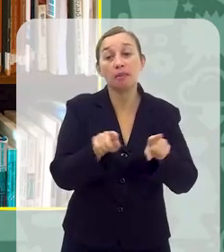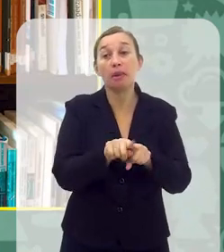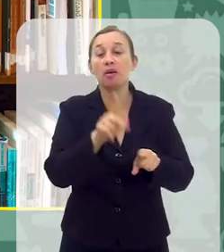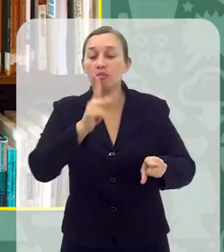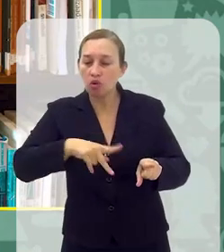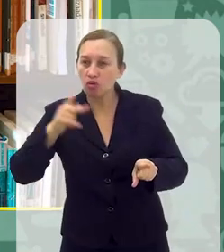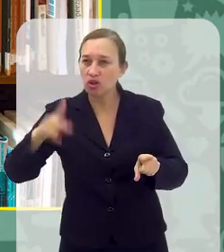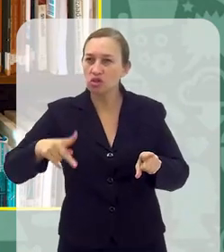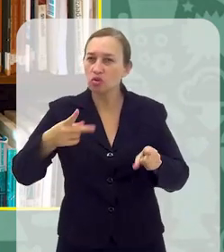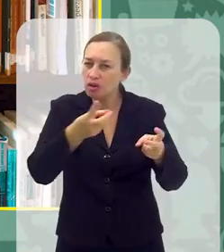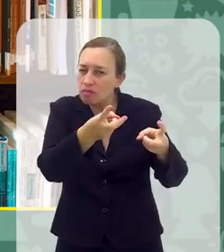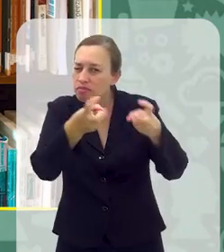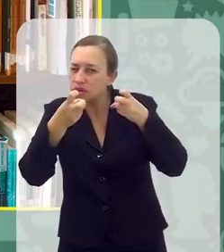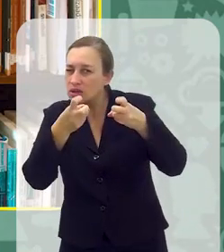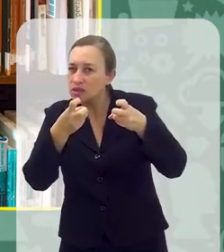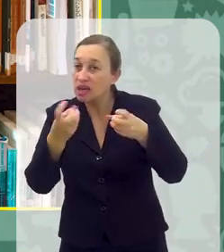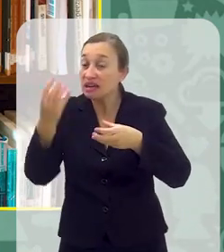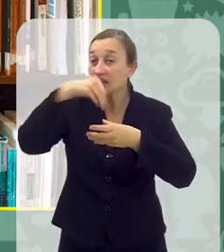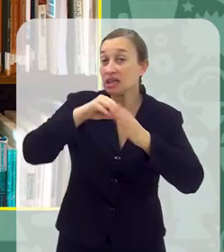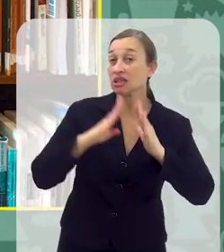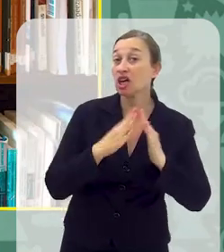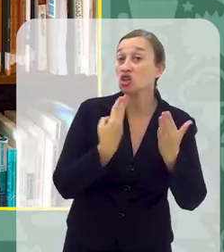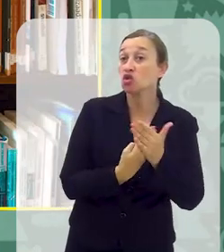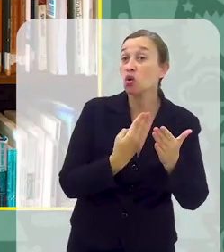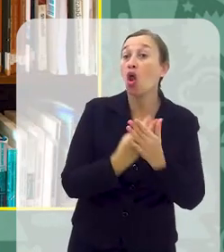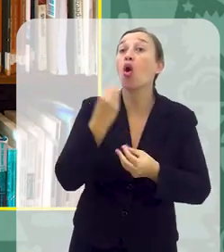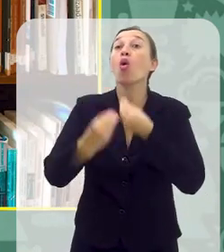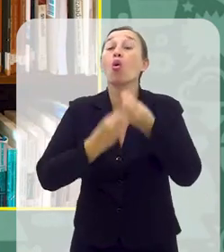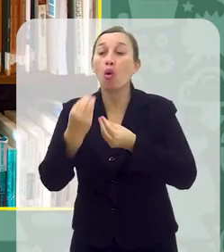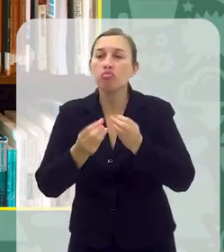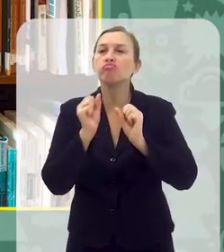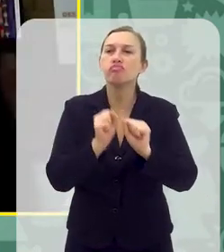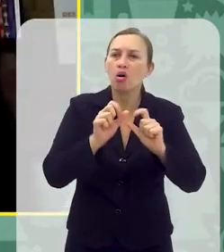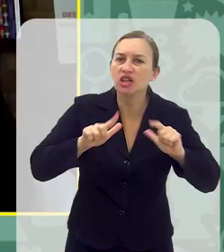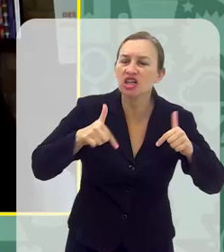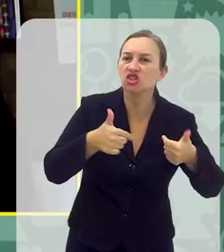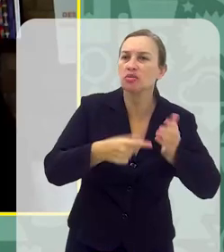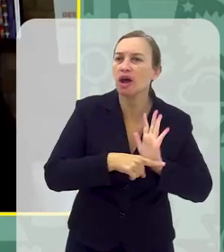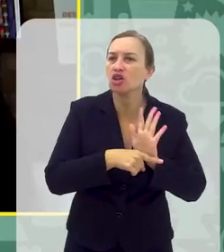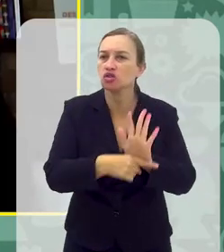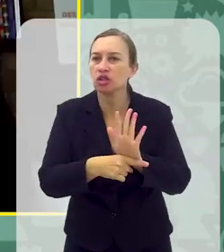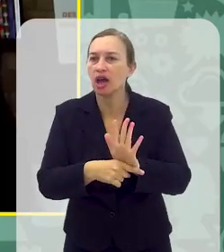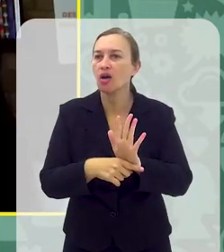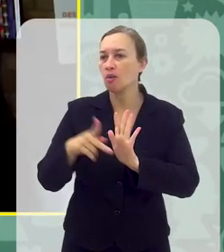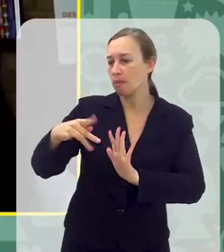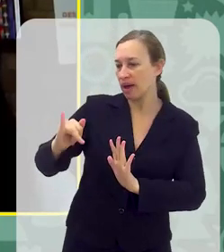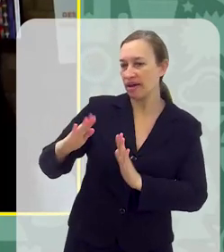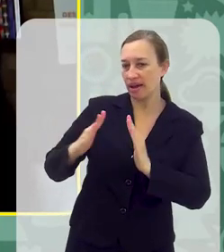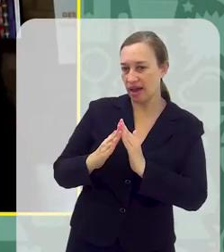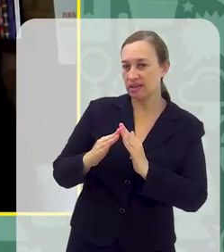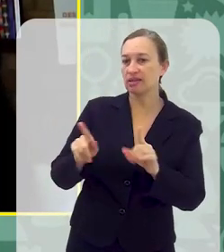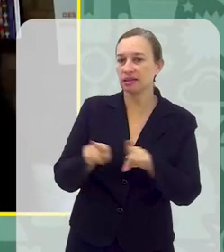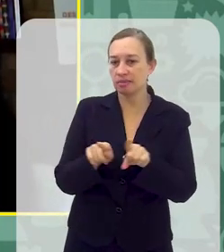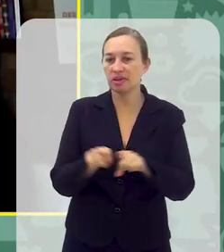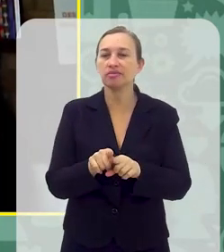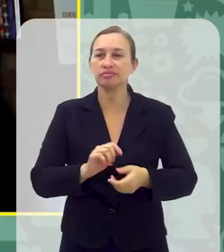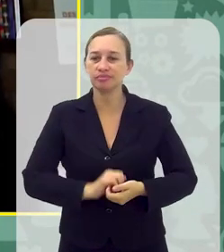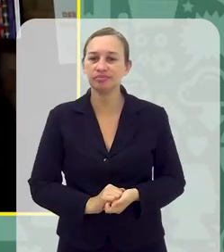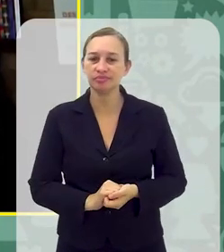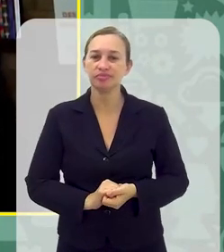educadores também, talvez que percebam isso em sala de aula Como que eles podem agir e ajudar também os pais em casa?